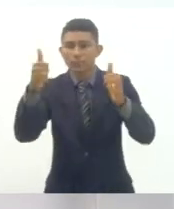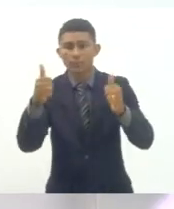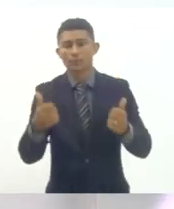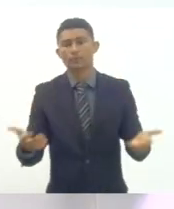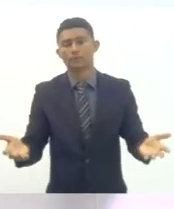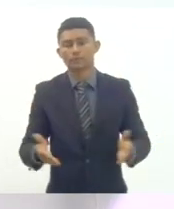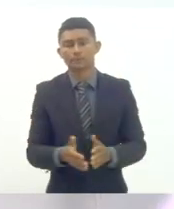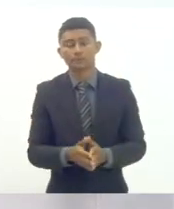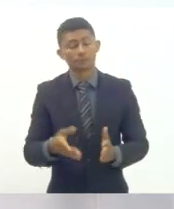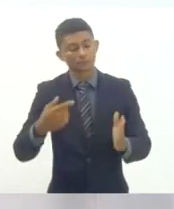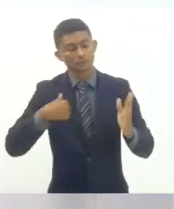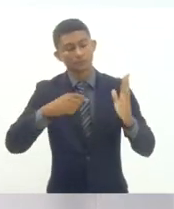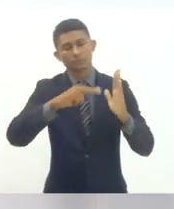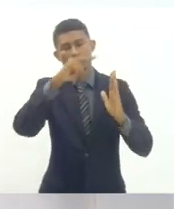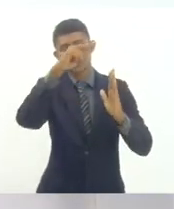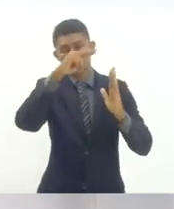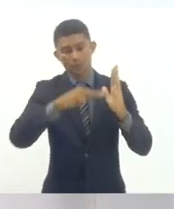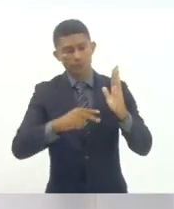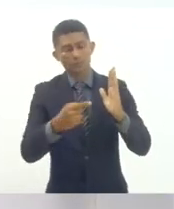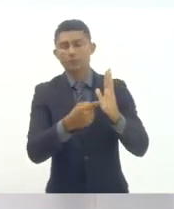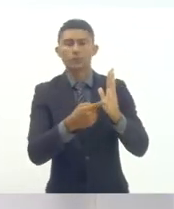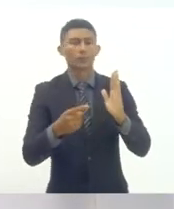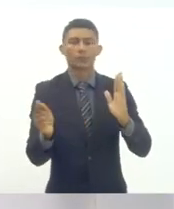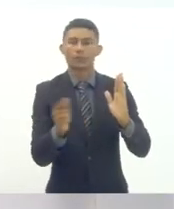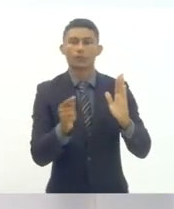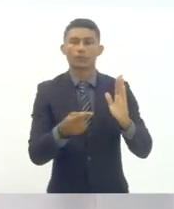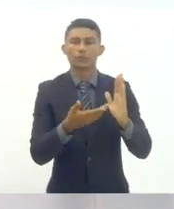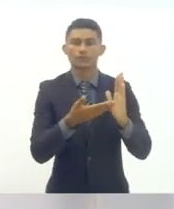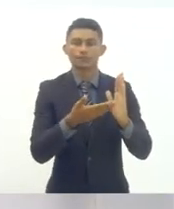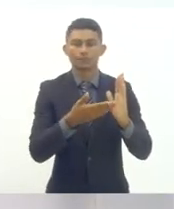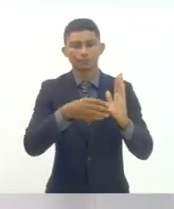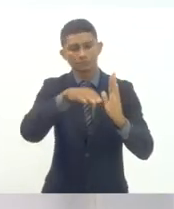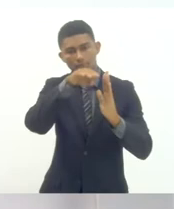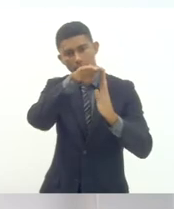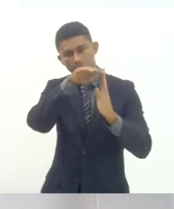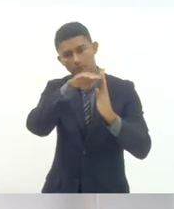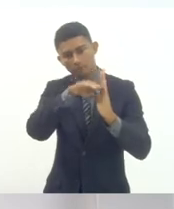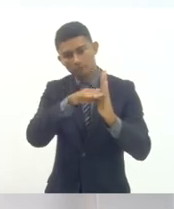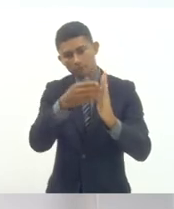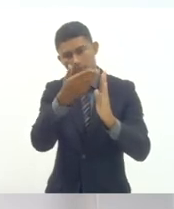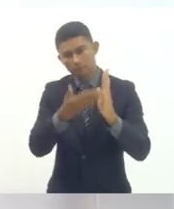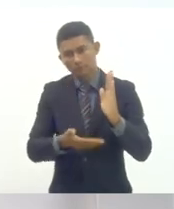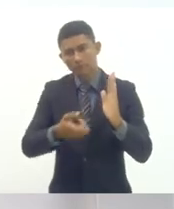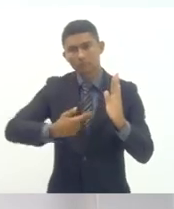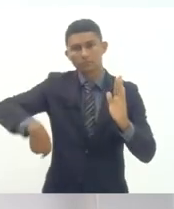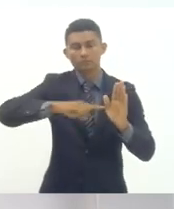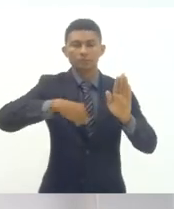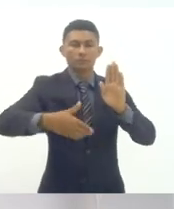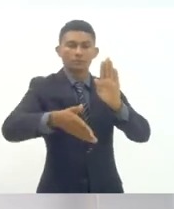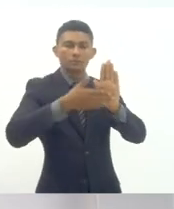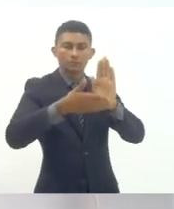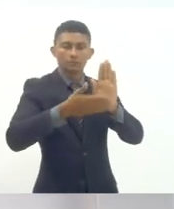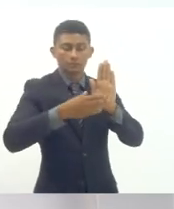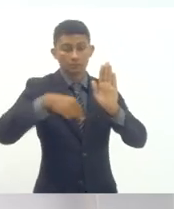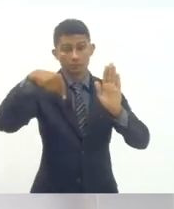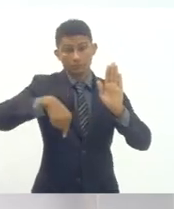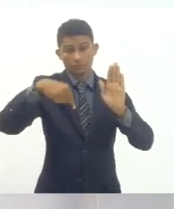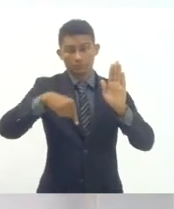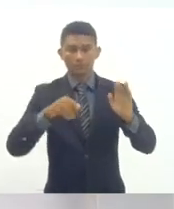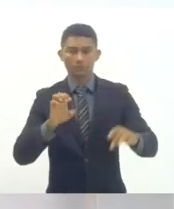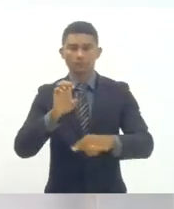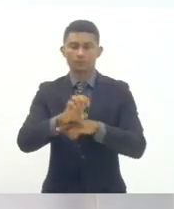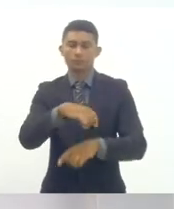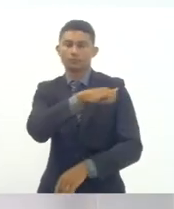vou ler então aqui o programa que nós estamos propondo para o estado do Rio de Janeiro